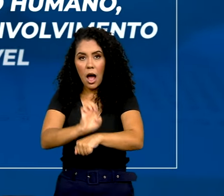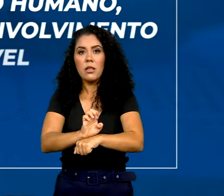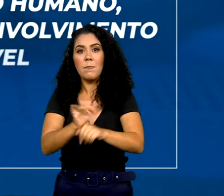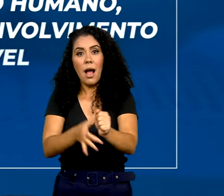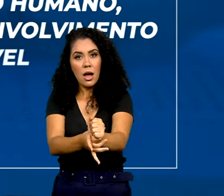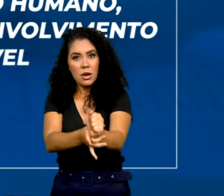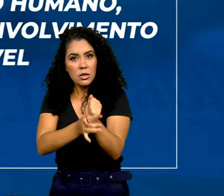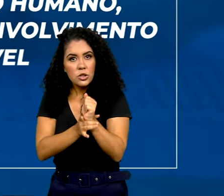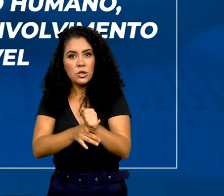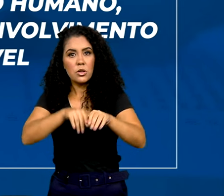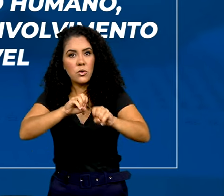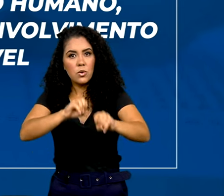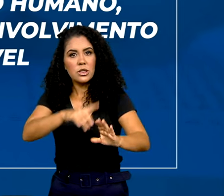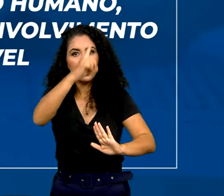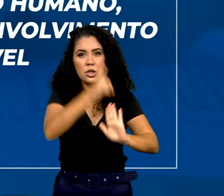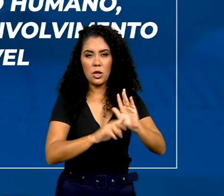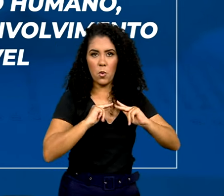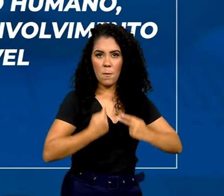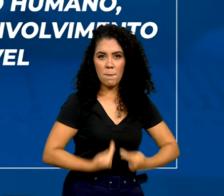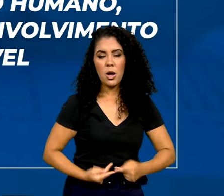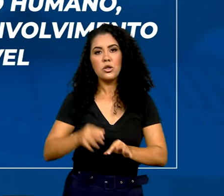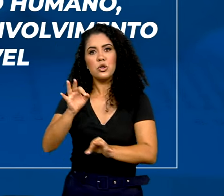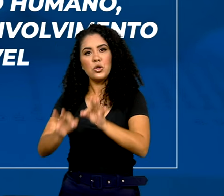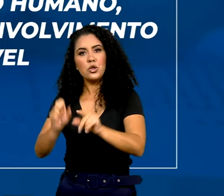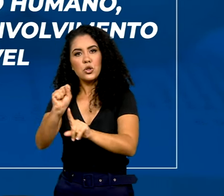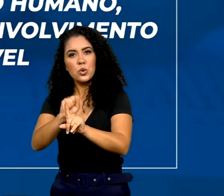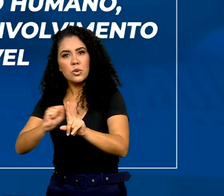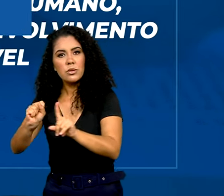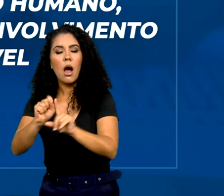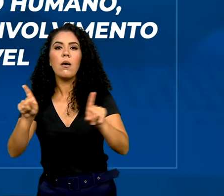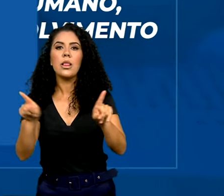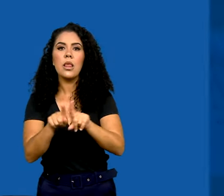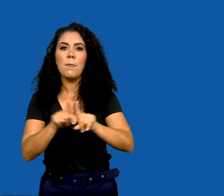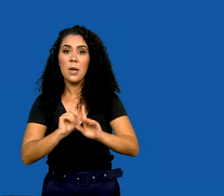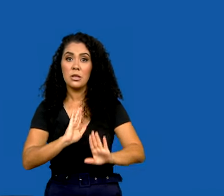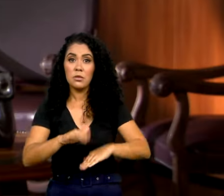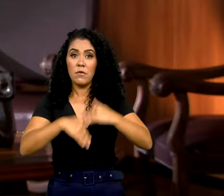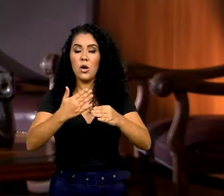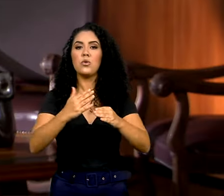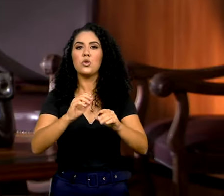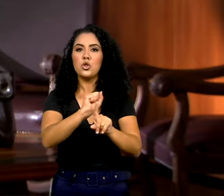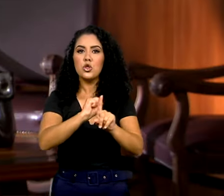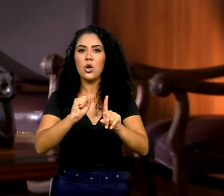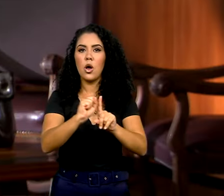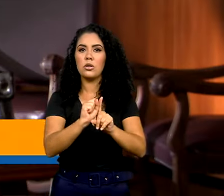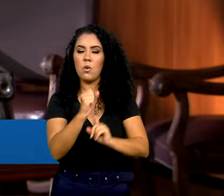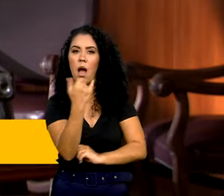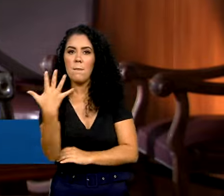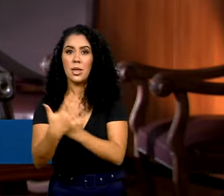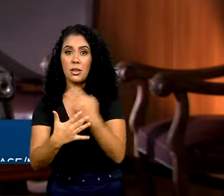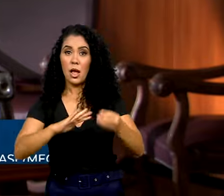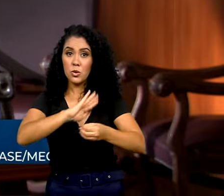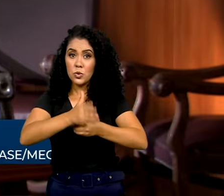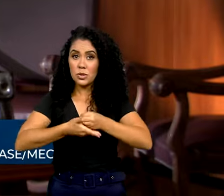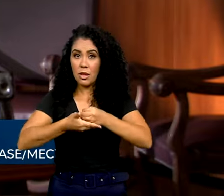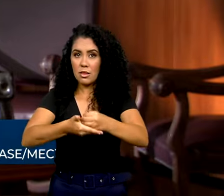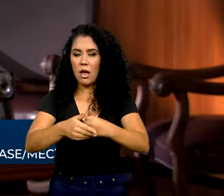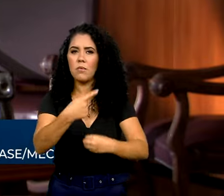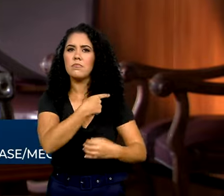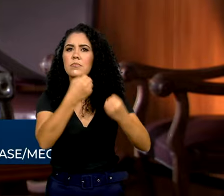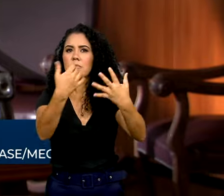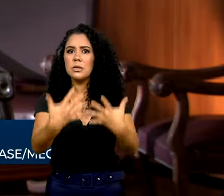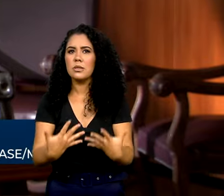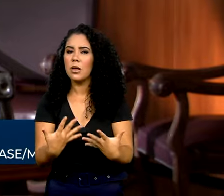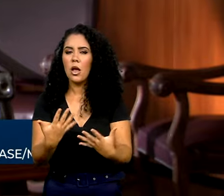com Justiça Social e Desenvolvimento Socioambiental Sustentável. Não é possível pensar nenhuma ação